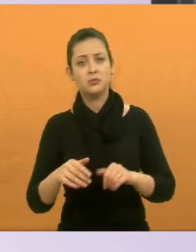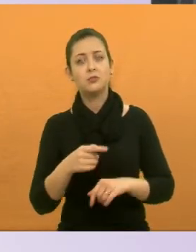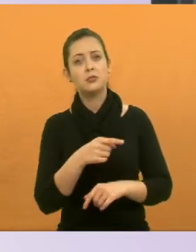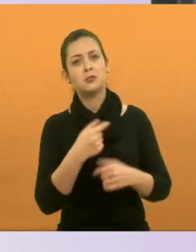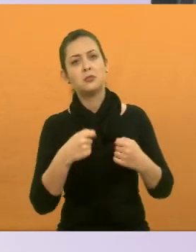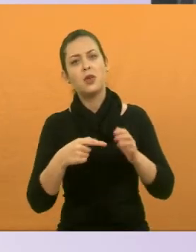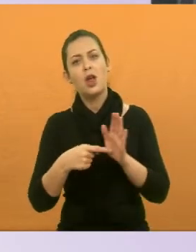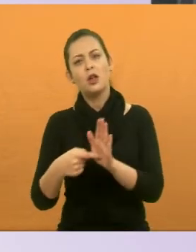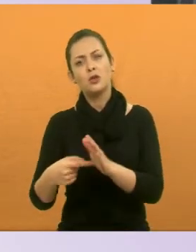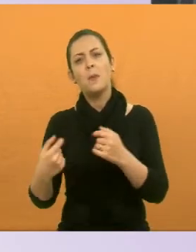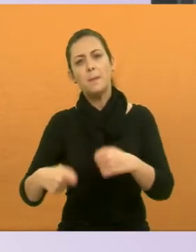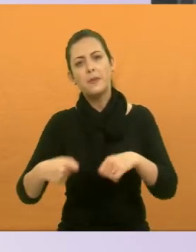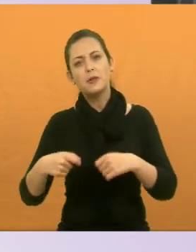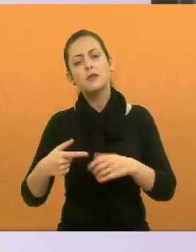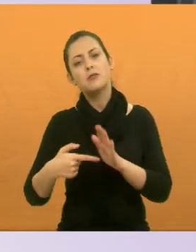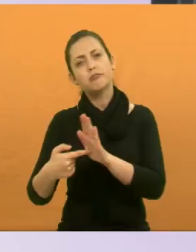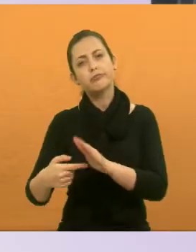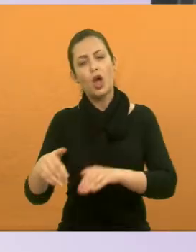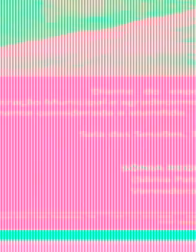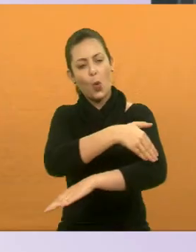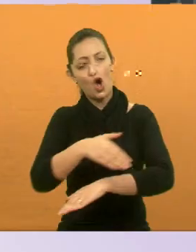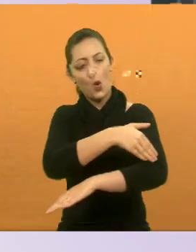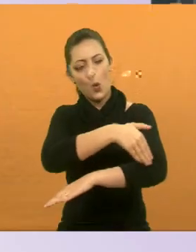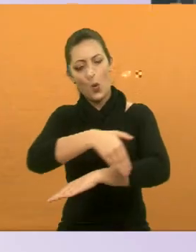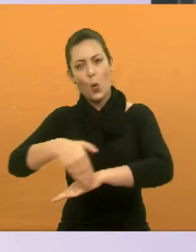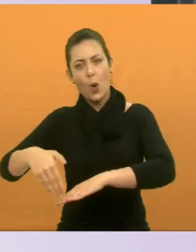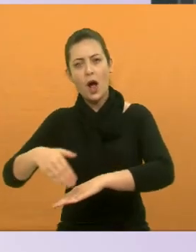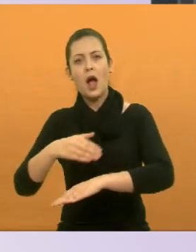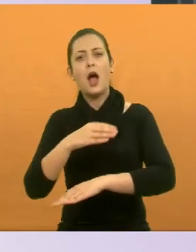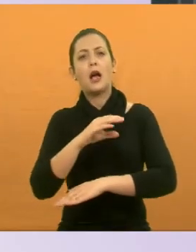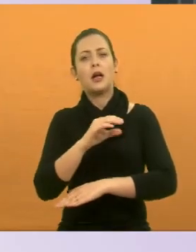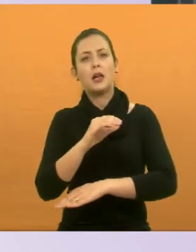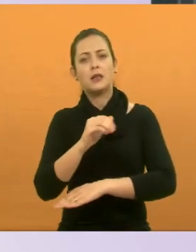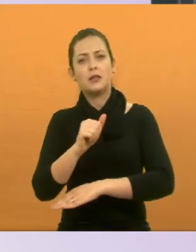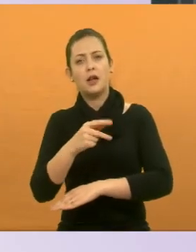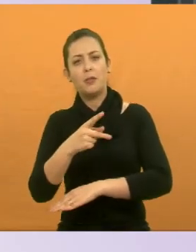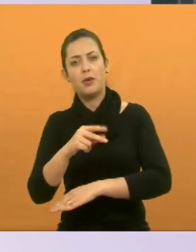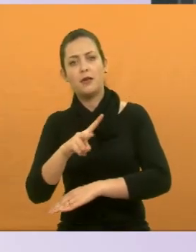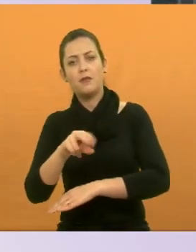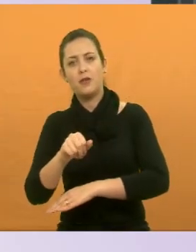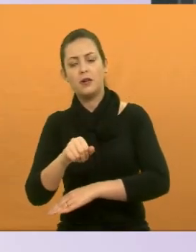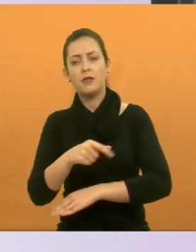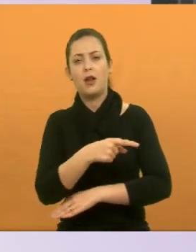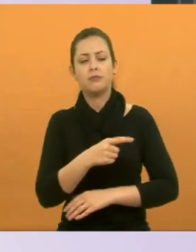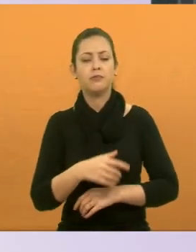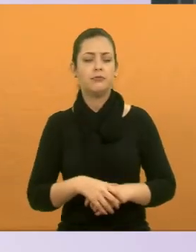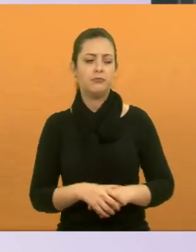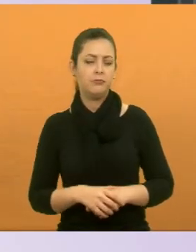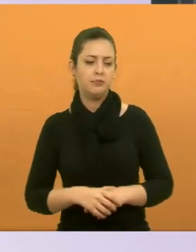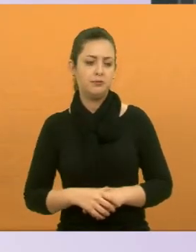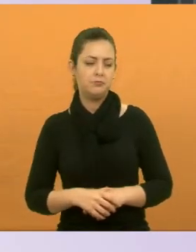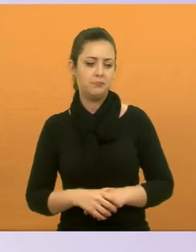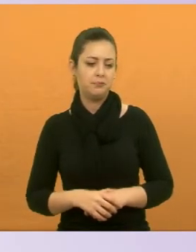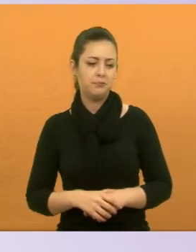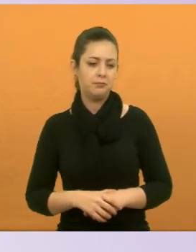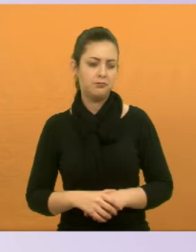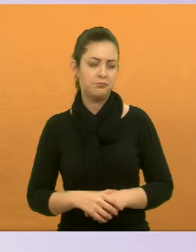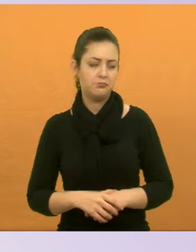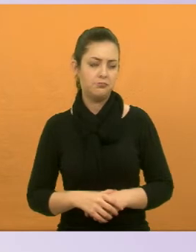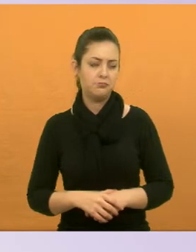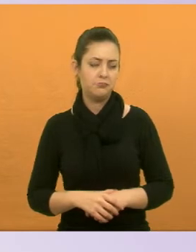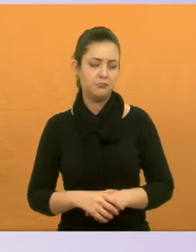asfáltica de toda a extensão da rua Caçapava, no bairro Jardim das Indústrias. Próximo.